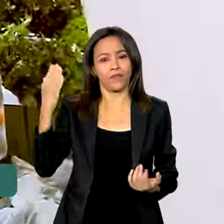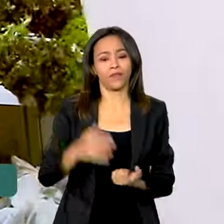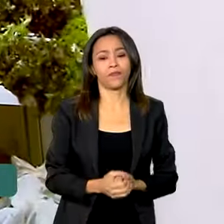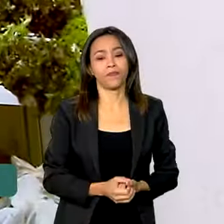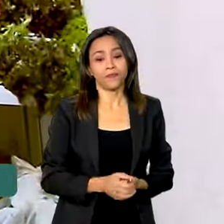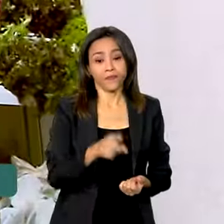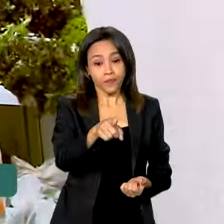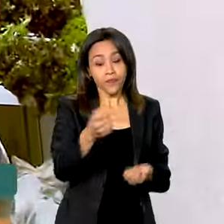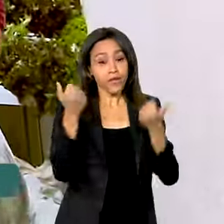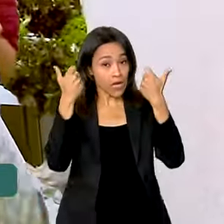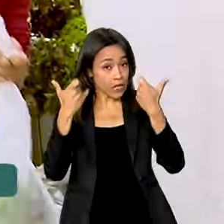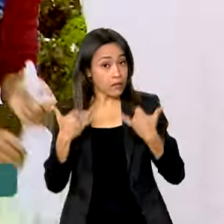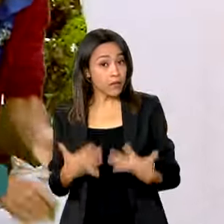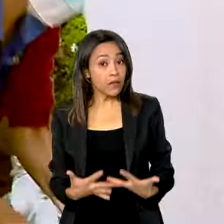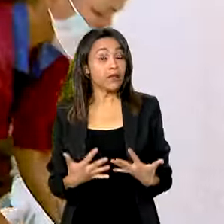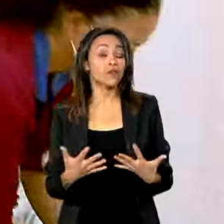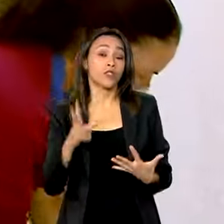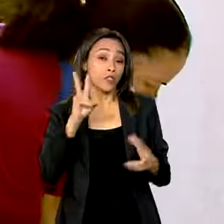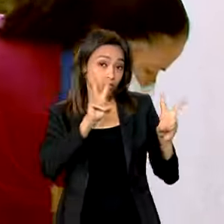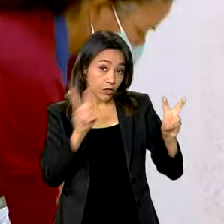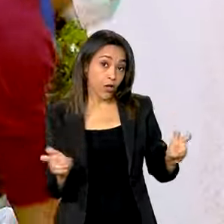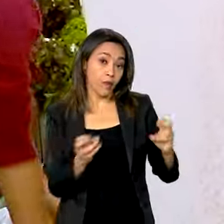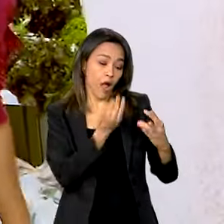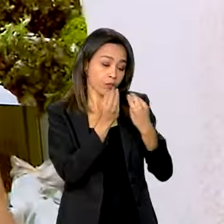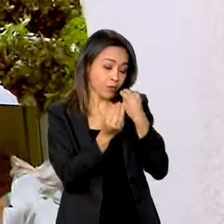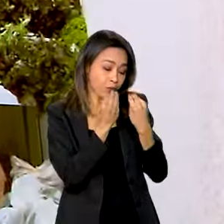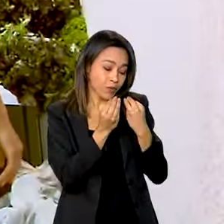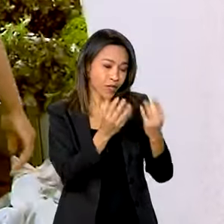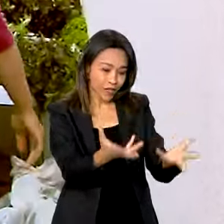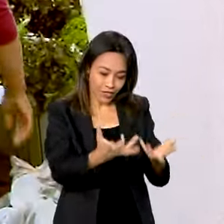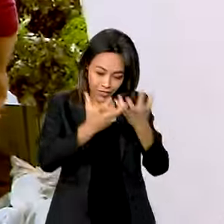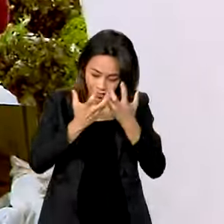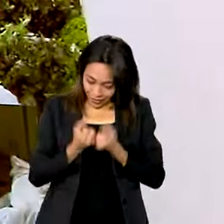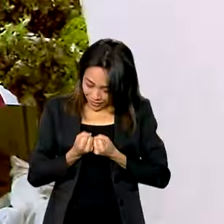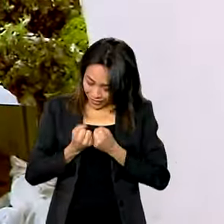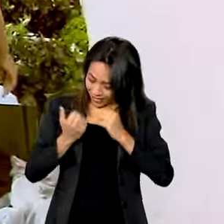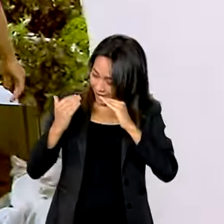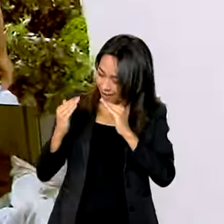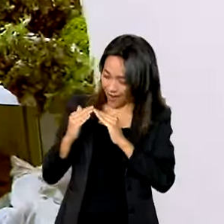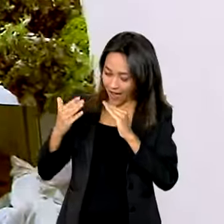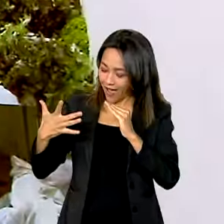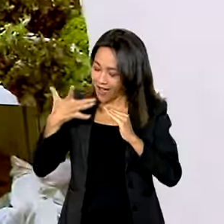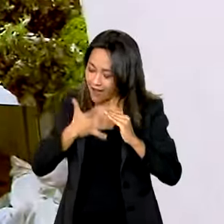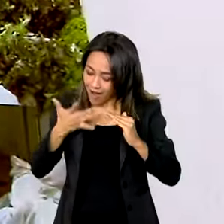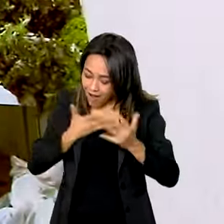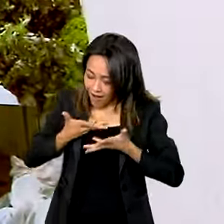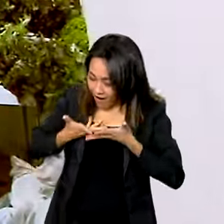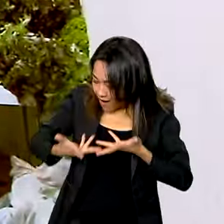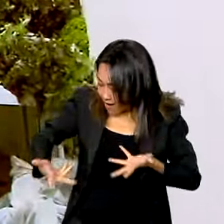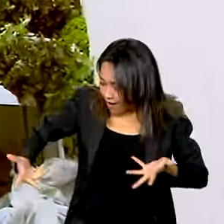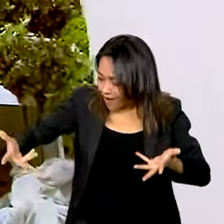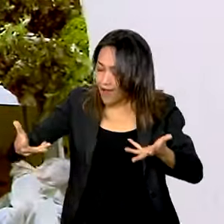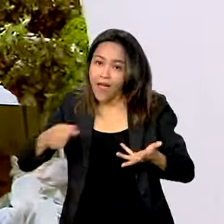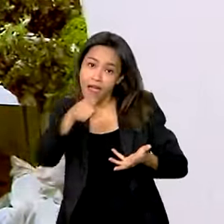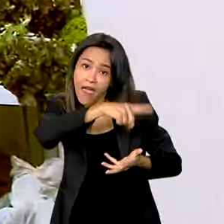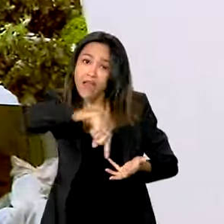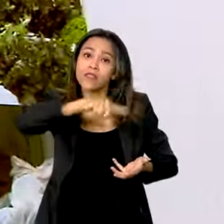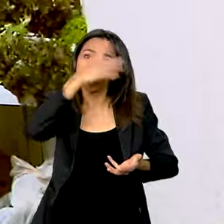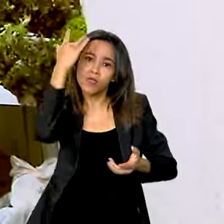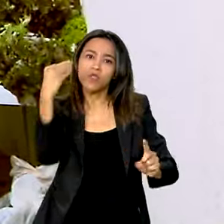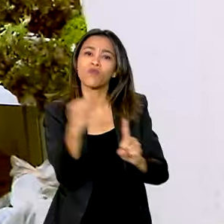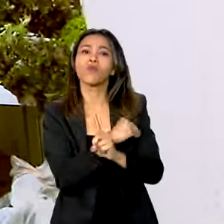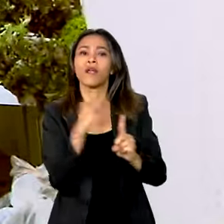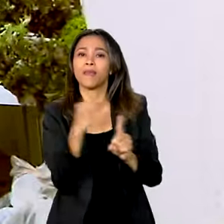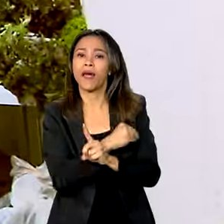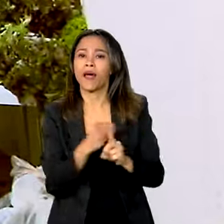sentido da alimentação, né, que chega à mesa deles, uma nutrição. Para essas pessoas em vulnerabilidade, acho que